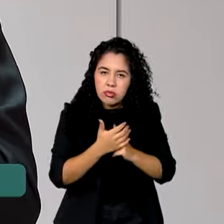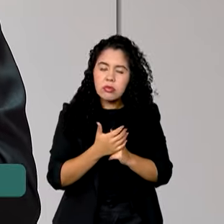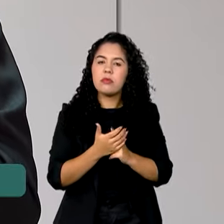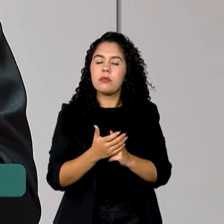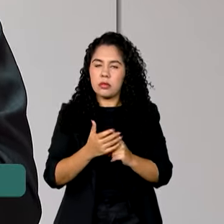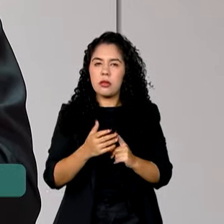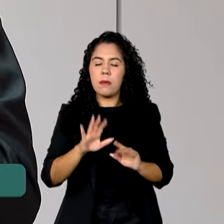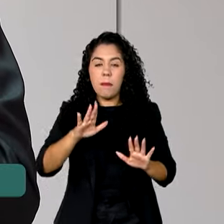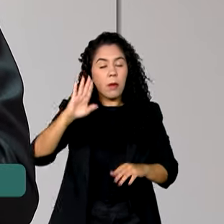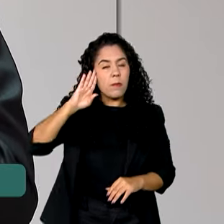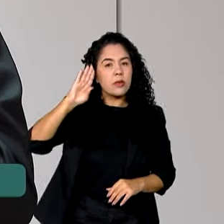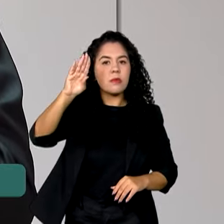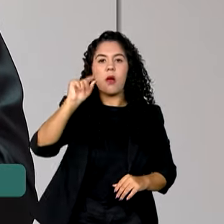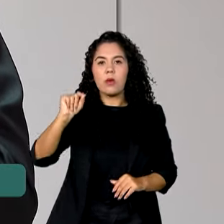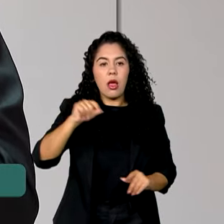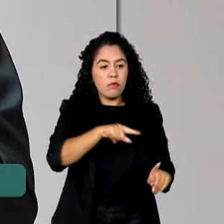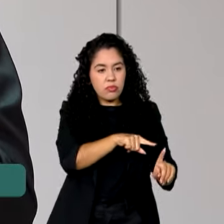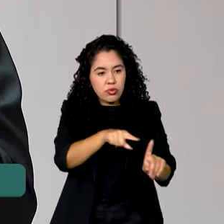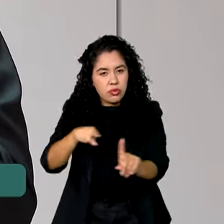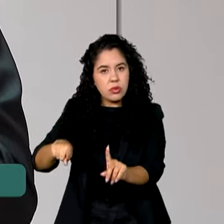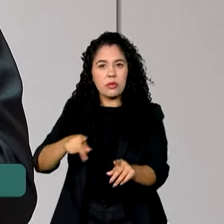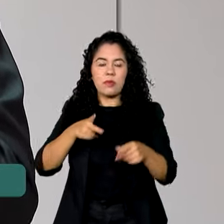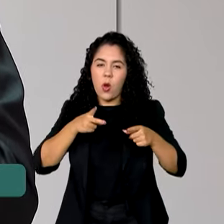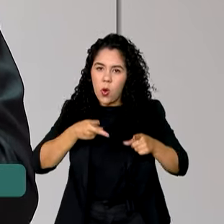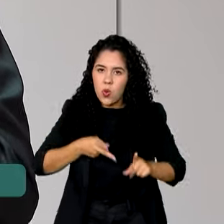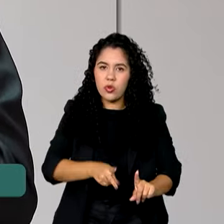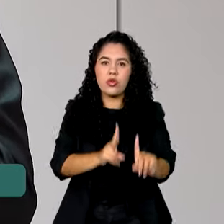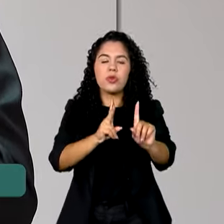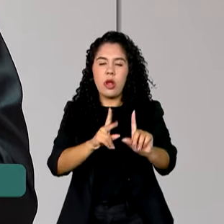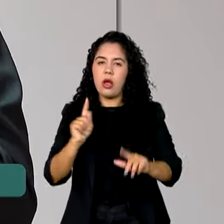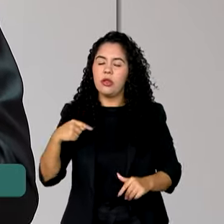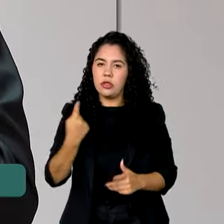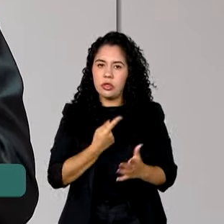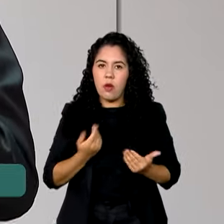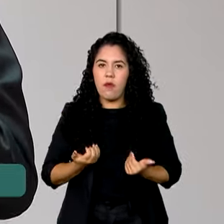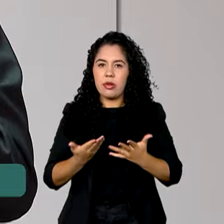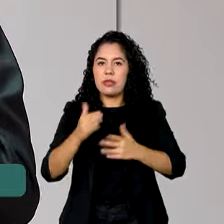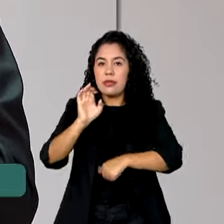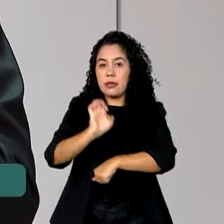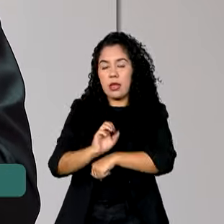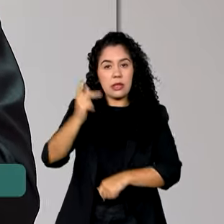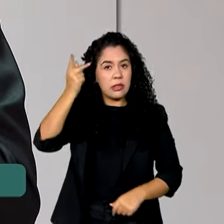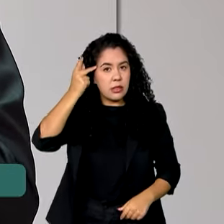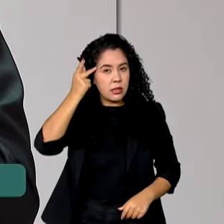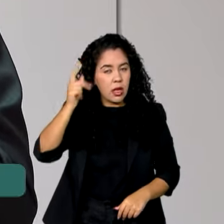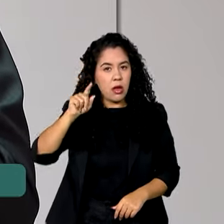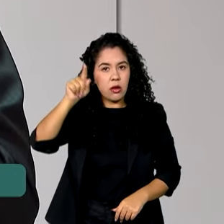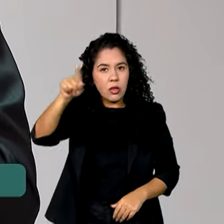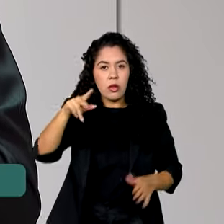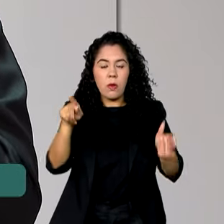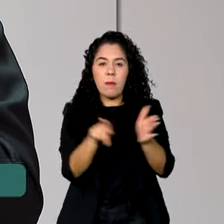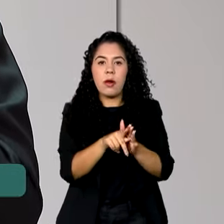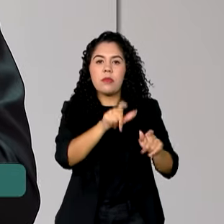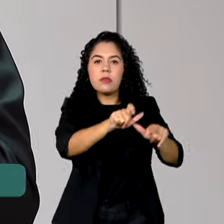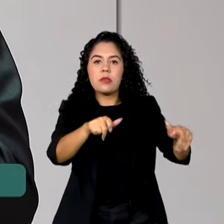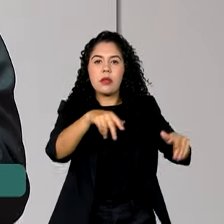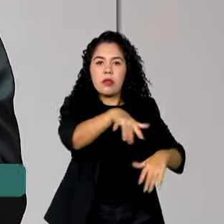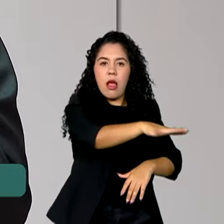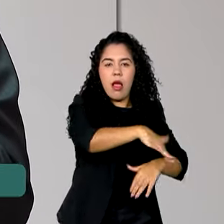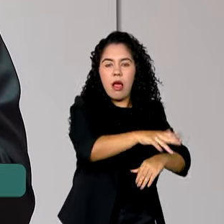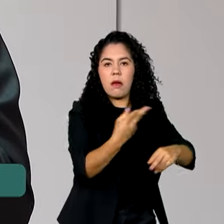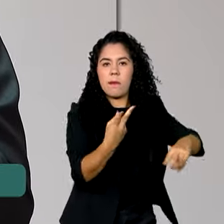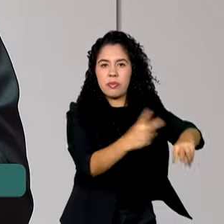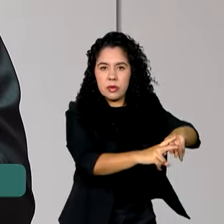mas que principalmente elas possam continuar. Nós vamos atender em São Paulo egressos do sistema prisional, fizemos uma